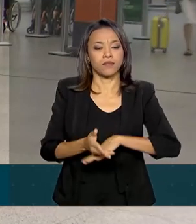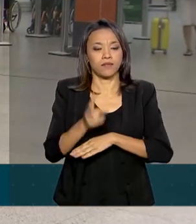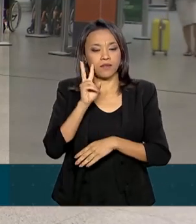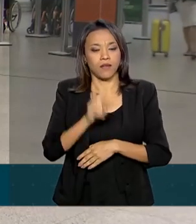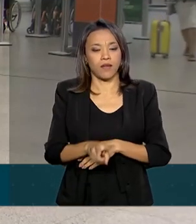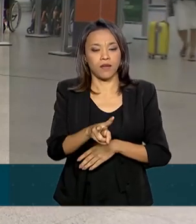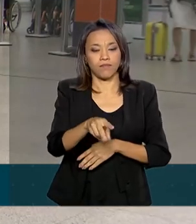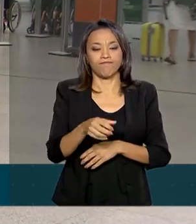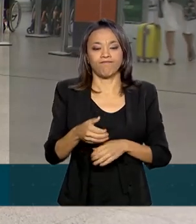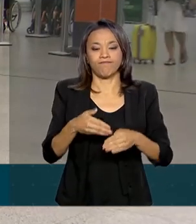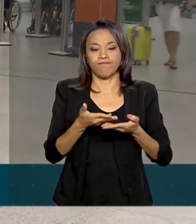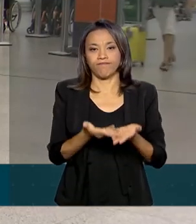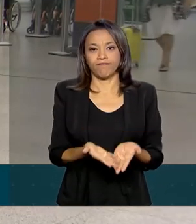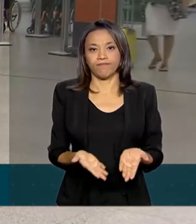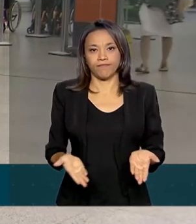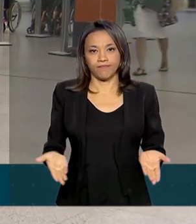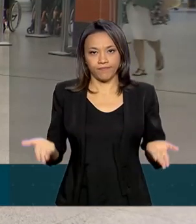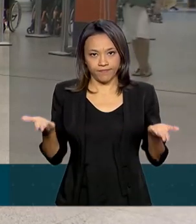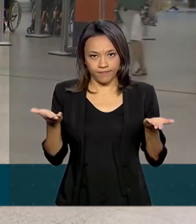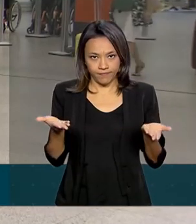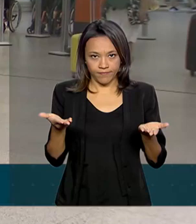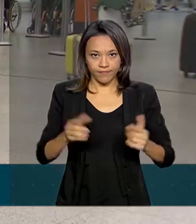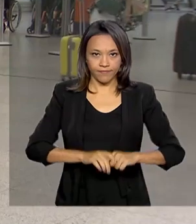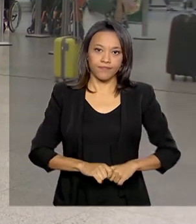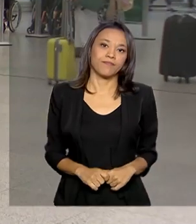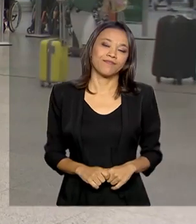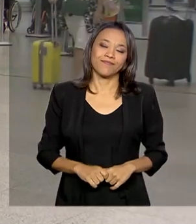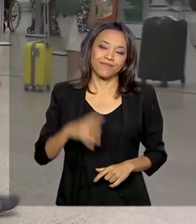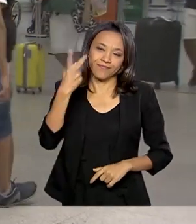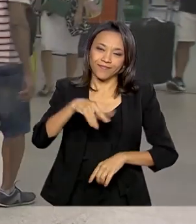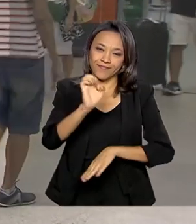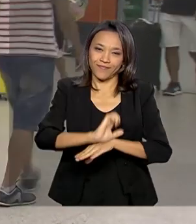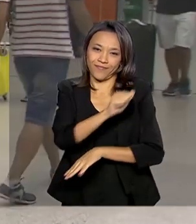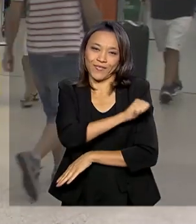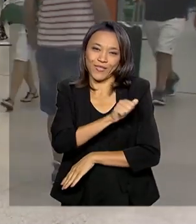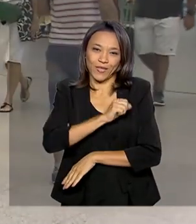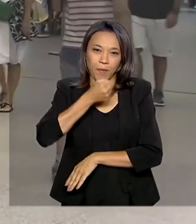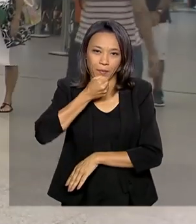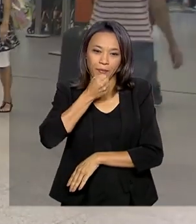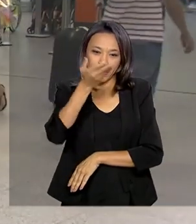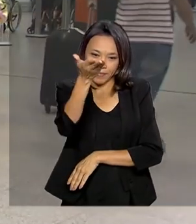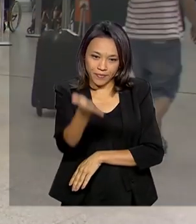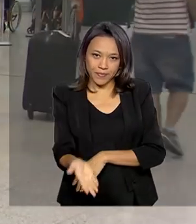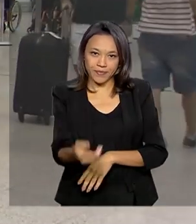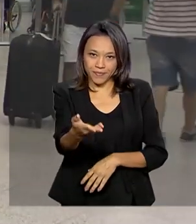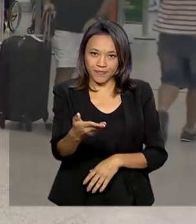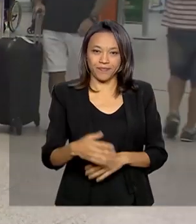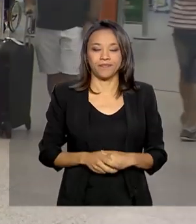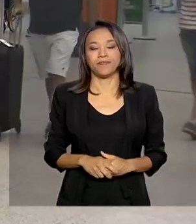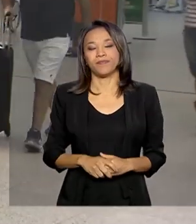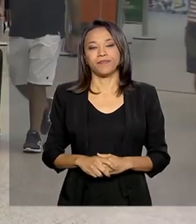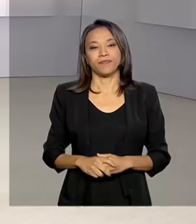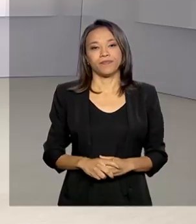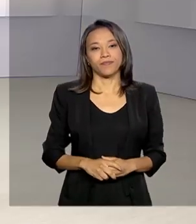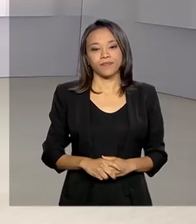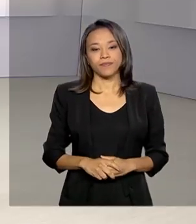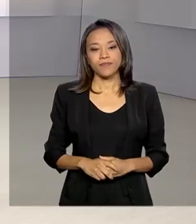infraero.gov.br. Do Rio de Janeiro, Igor Santos para o Governo Agora.